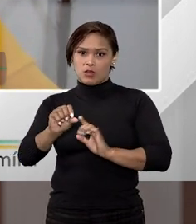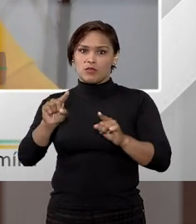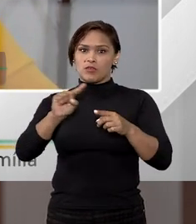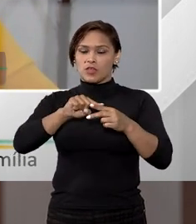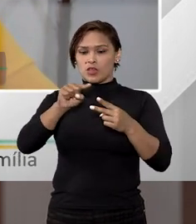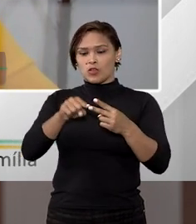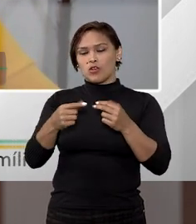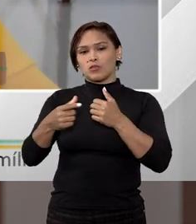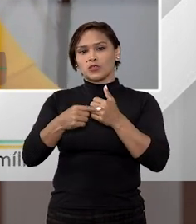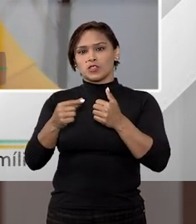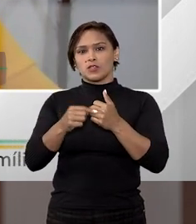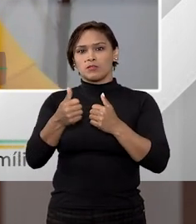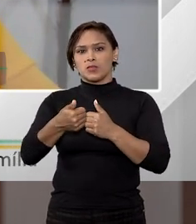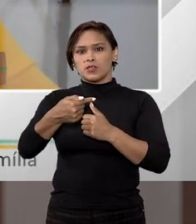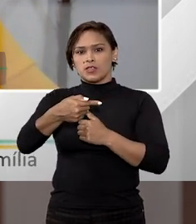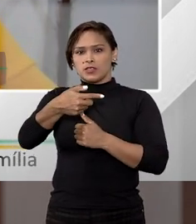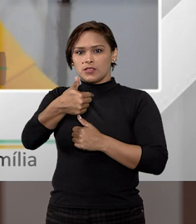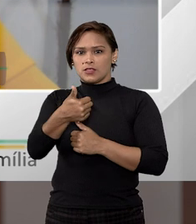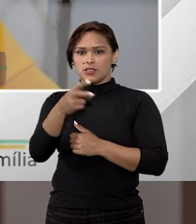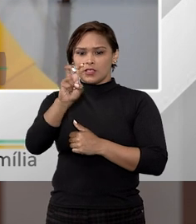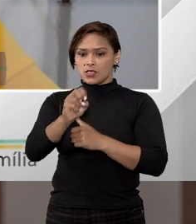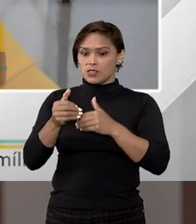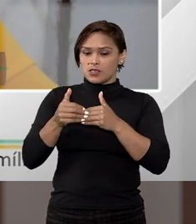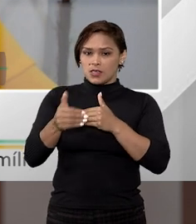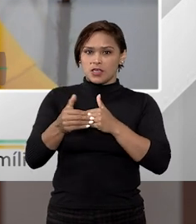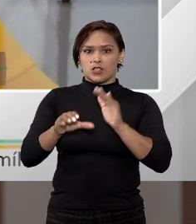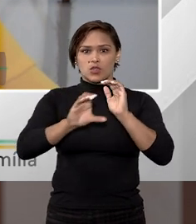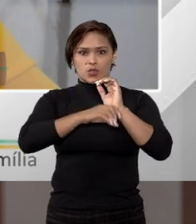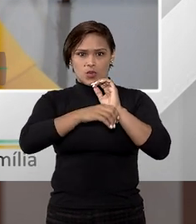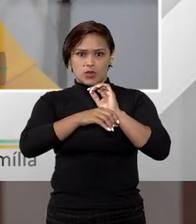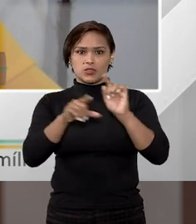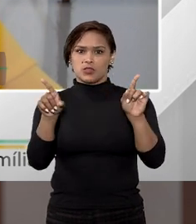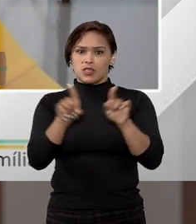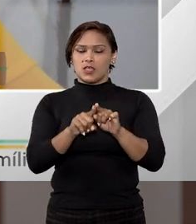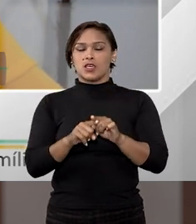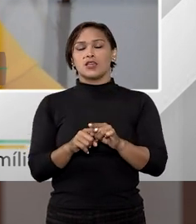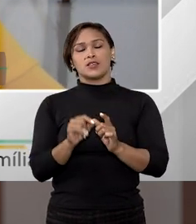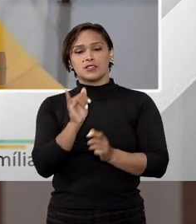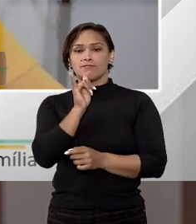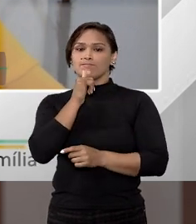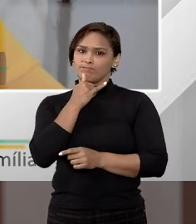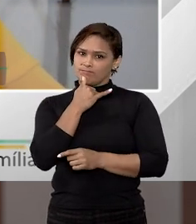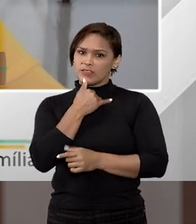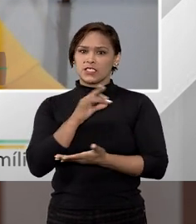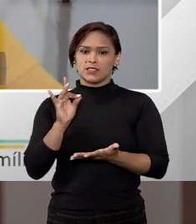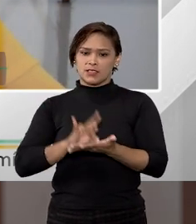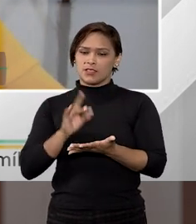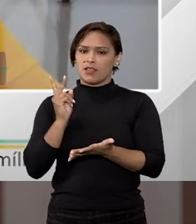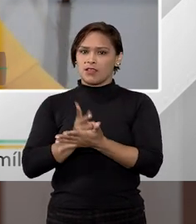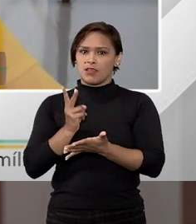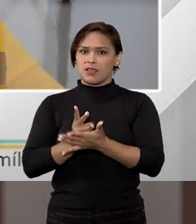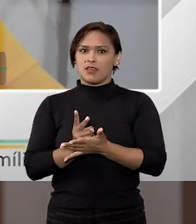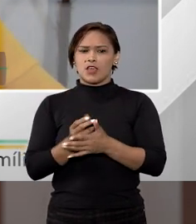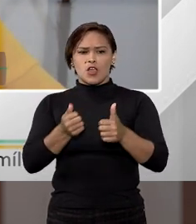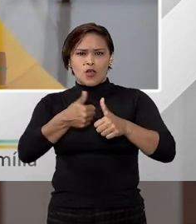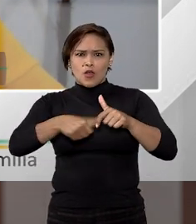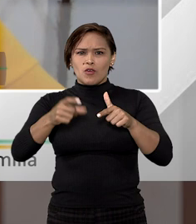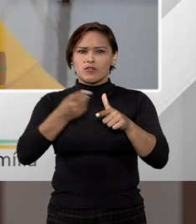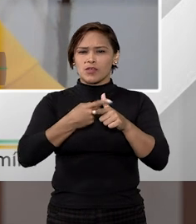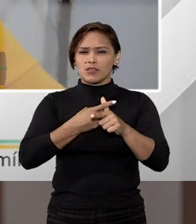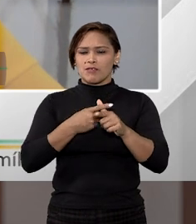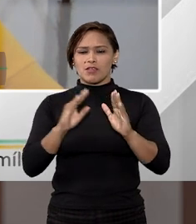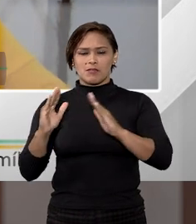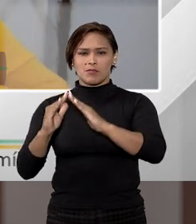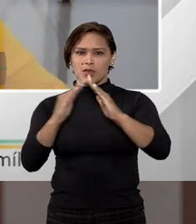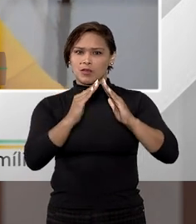90, quanto os artigos 1715 seguintes do Código Civil. Então, Thiago, infelizmente, a gente sempre fala, não fique devendo para